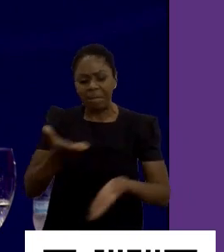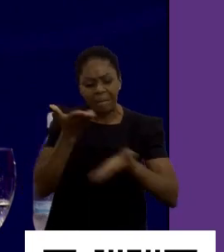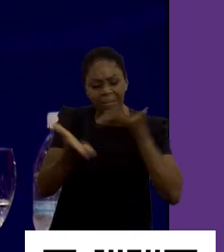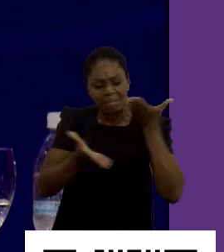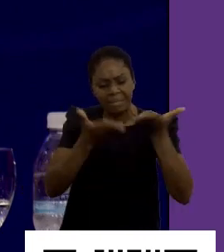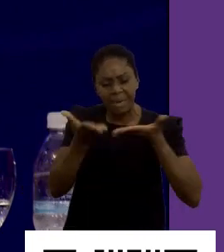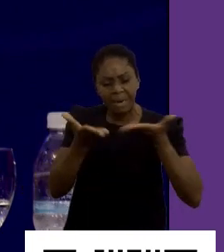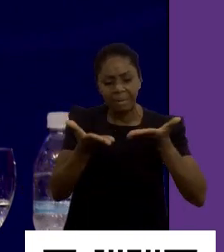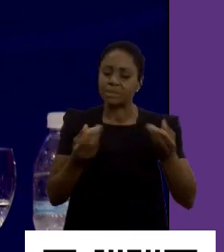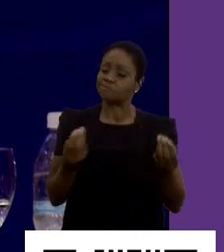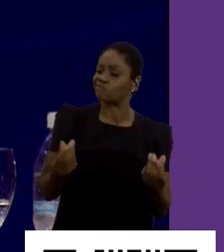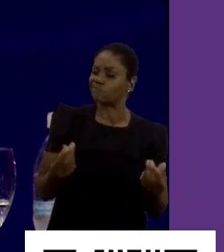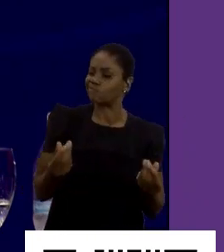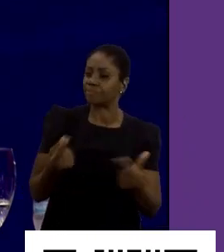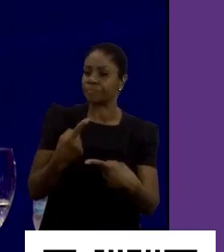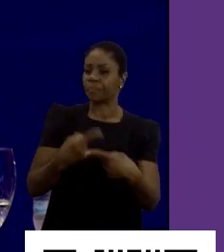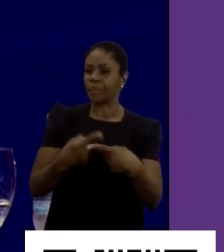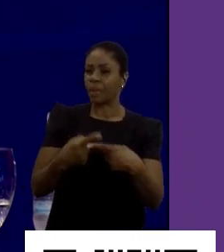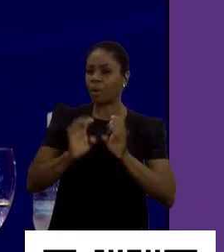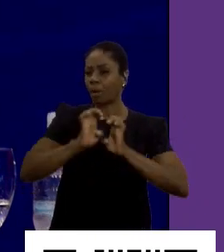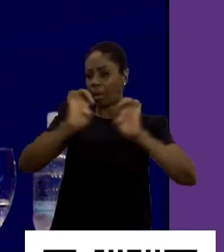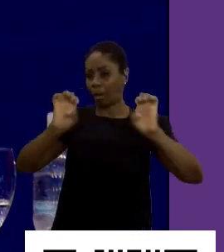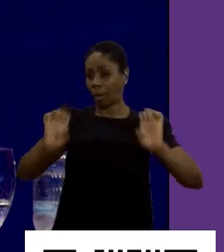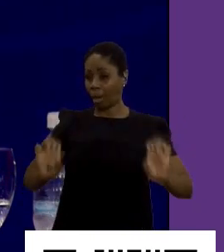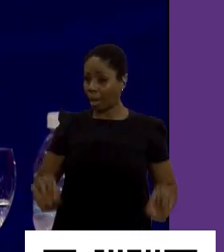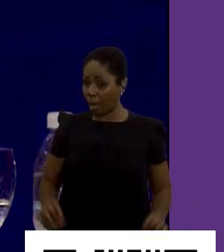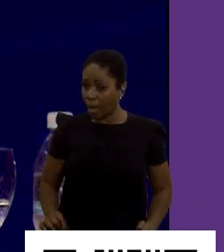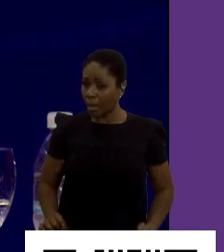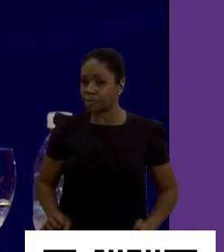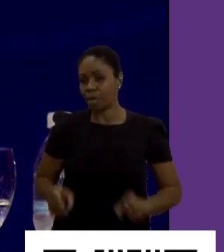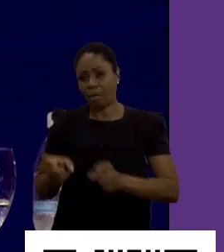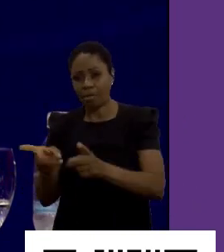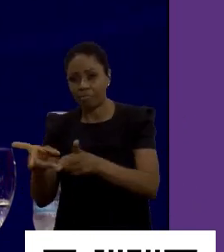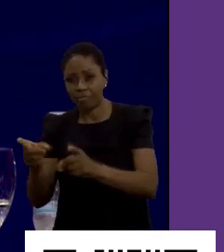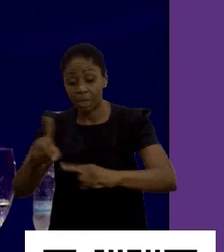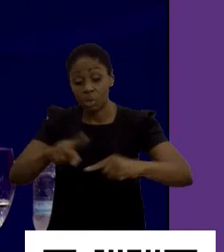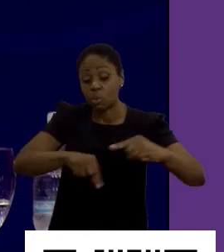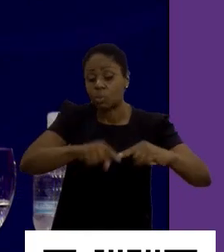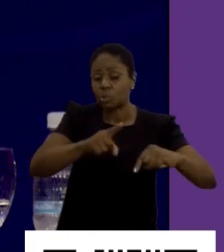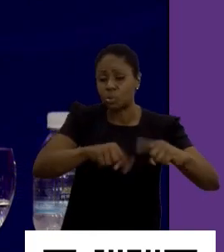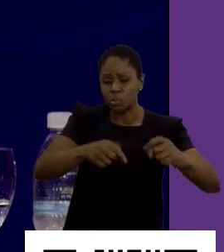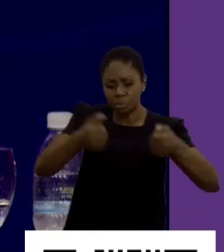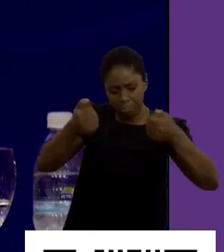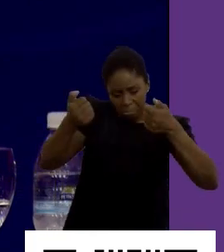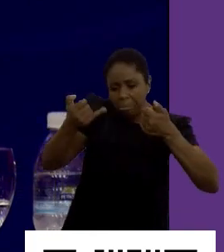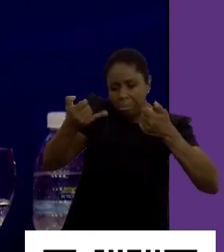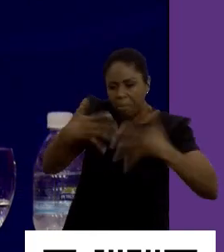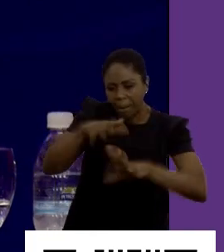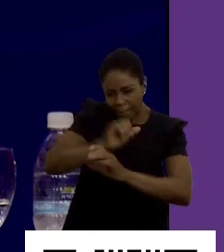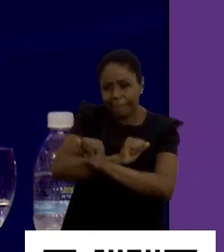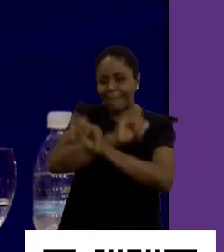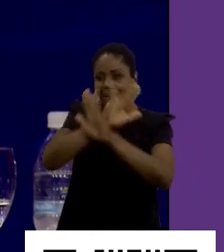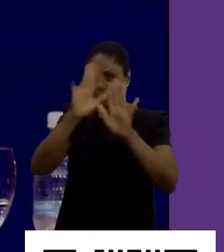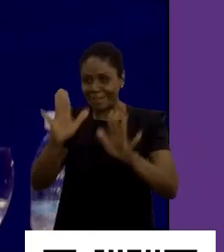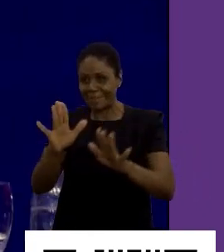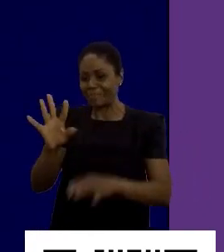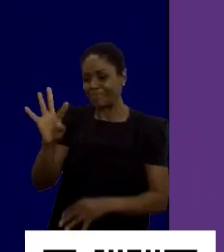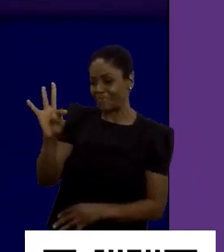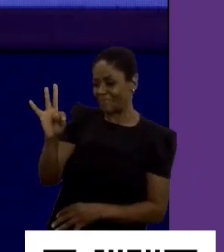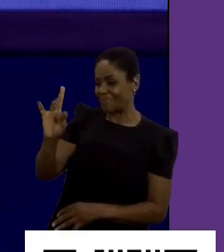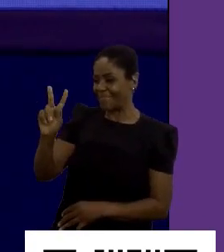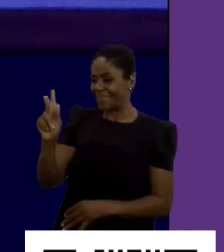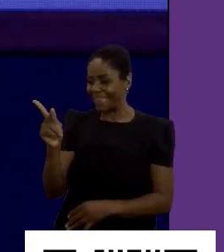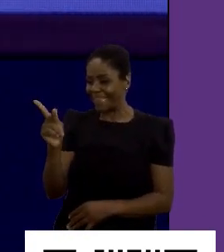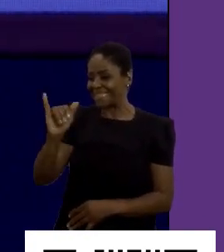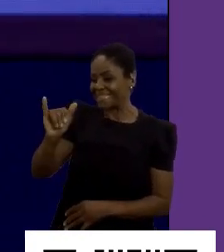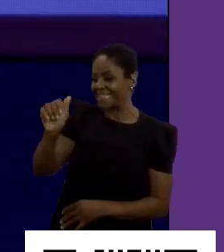também porque, entre questões éticas, porque é a venda de um produto, né? Então, eu queria esclarecer. Como é o seu nome? Tiaron. Como?